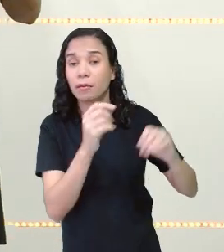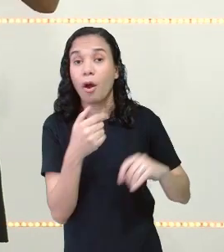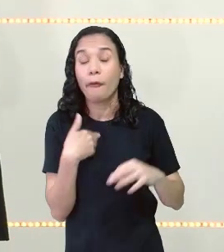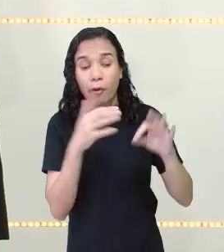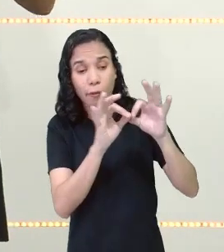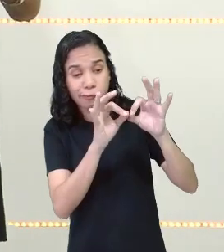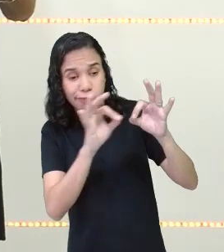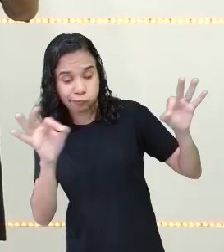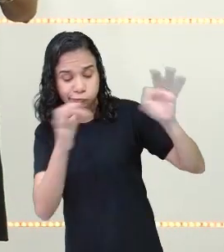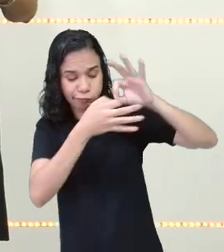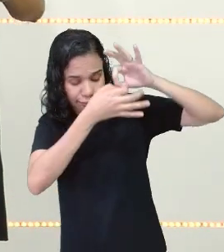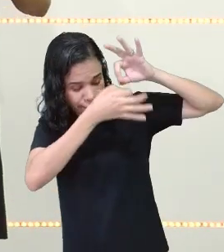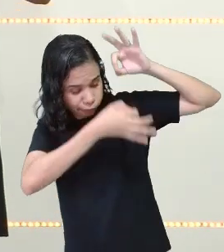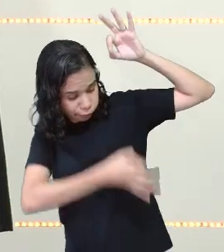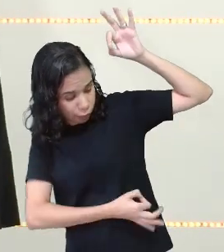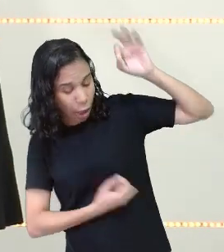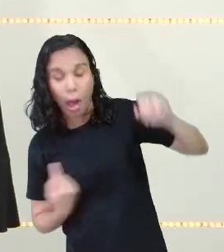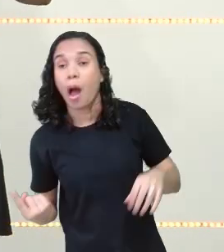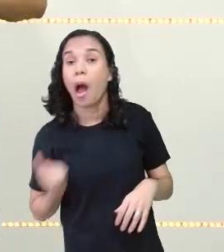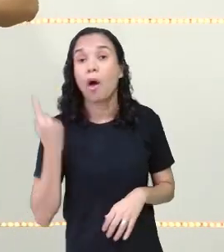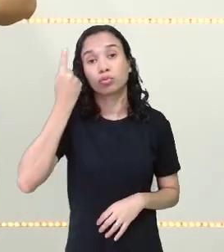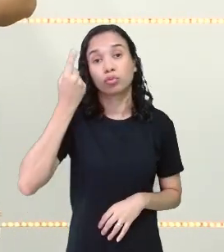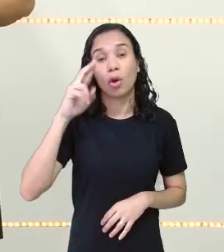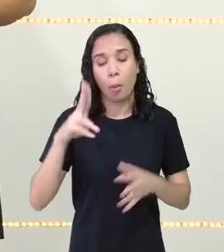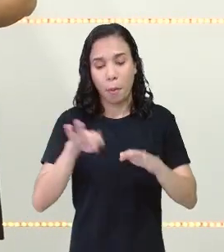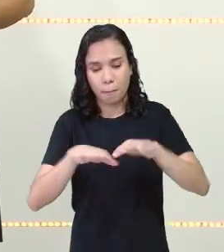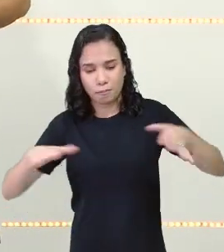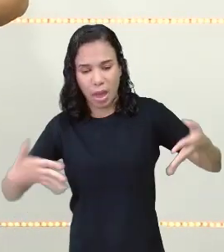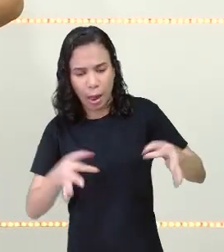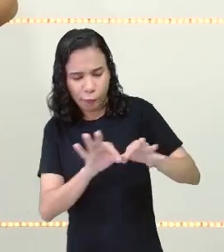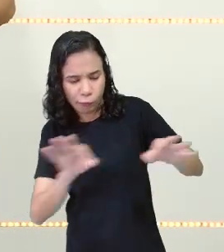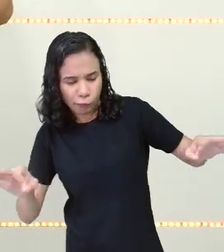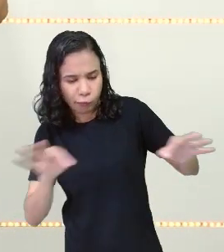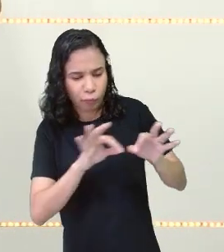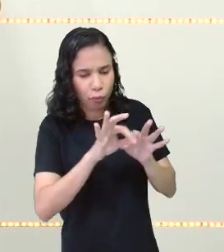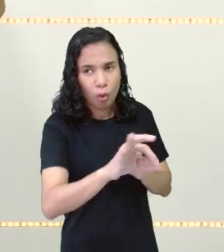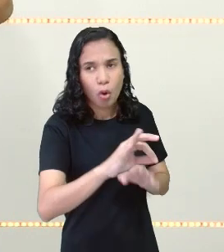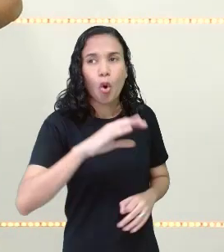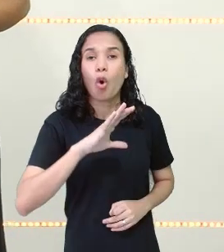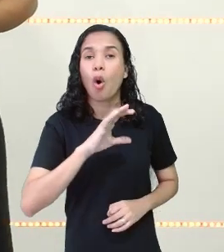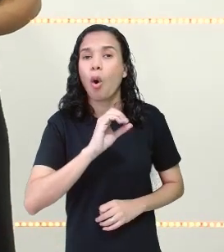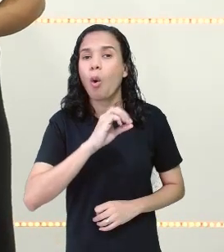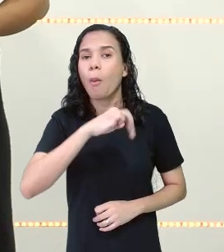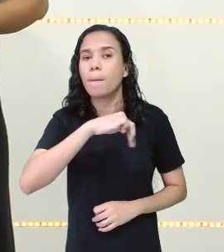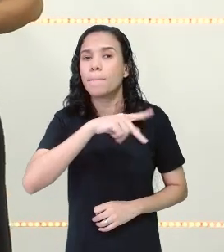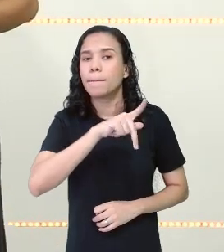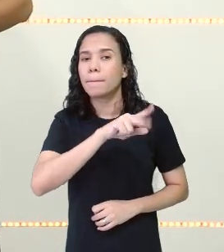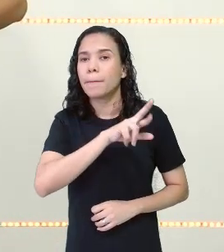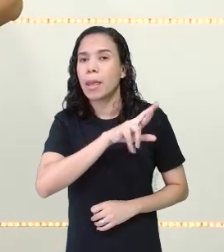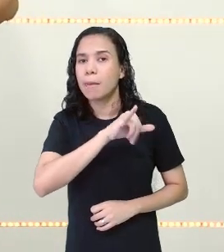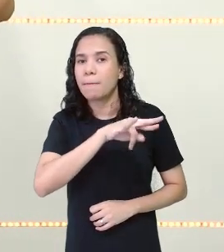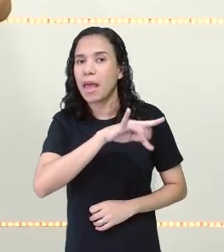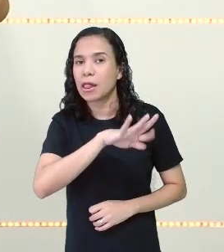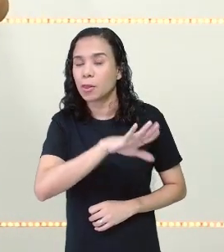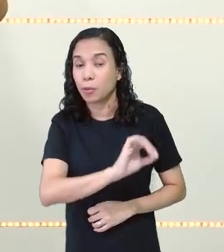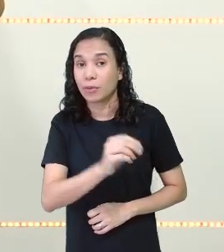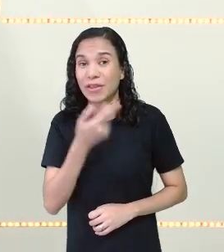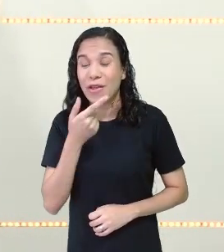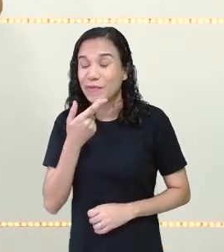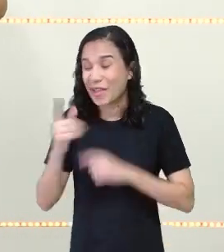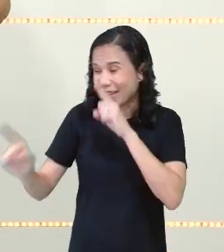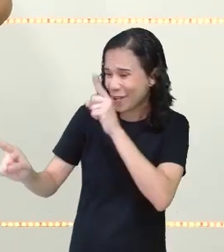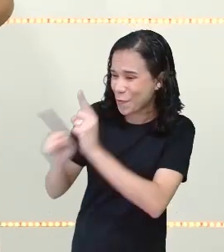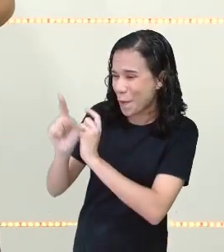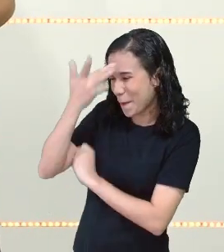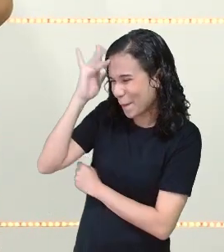vou medir o meu tamanho, o tamanho de uma mesa, de uma parede. vou saber, então, o comprimento. Quando eu vou